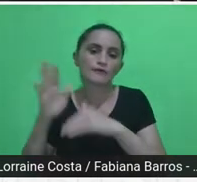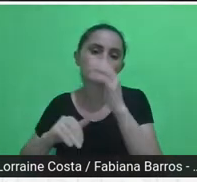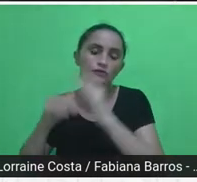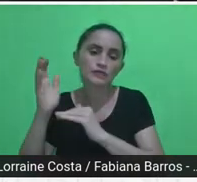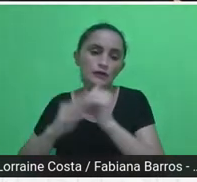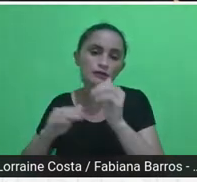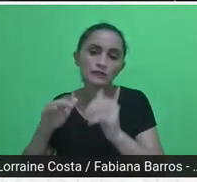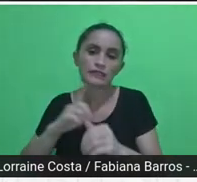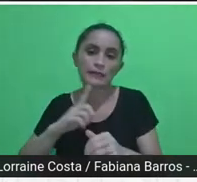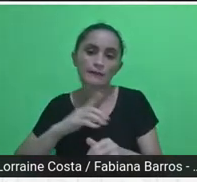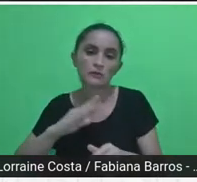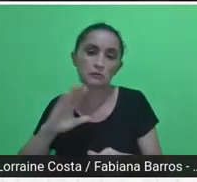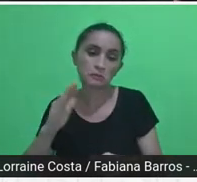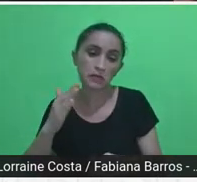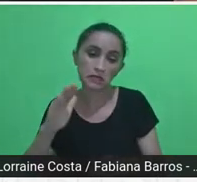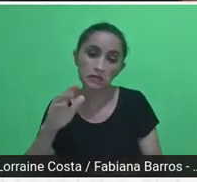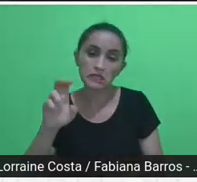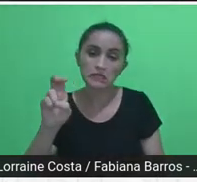enfim,